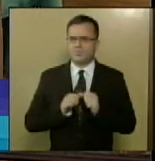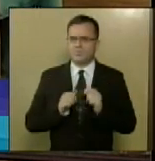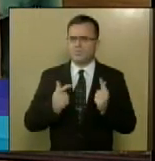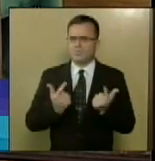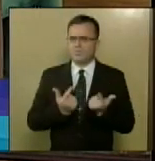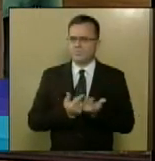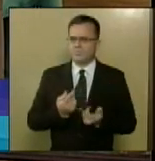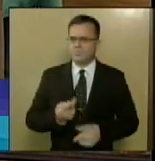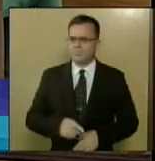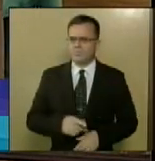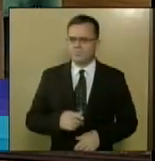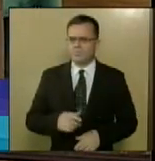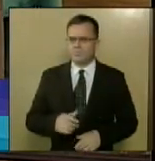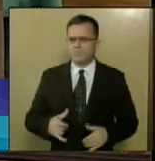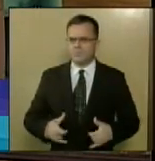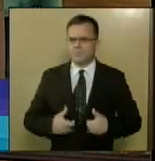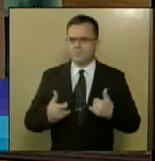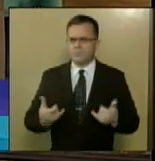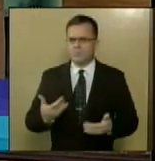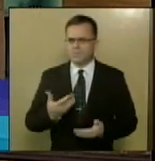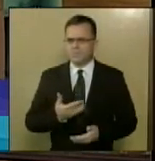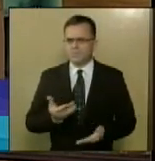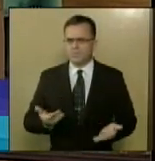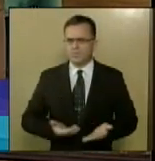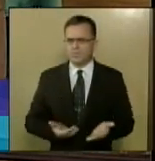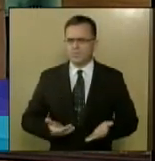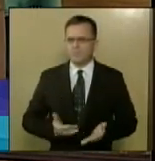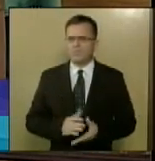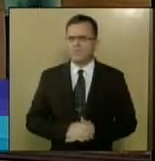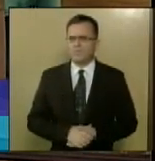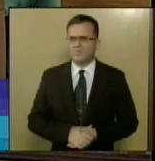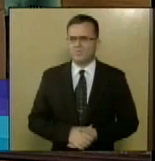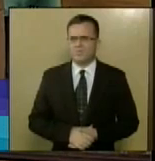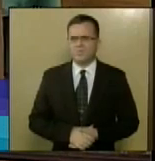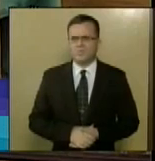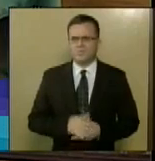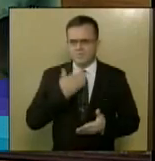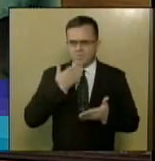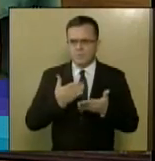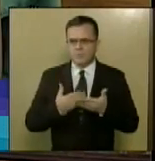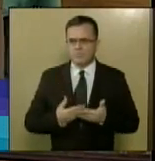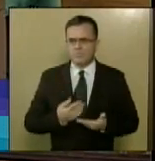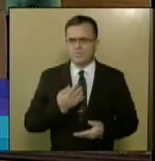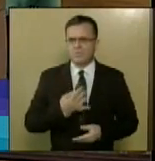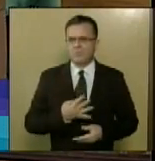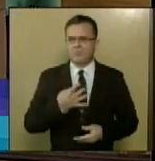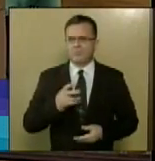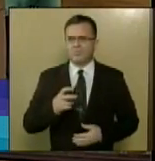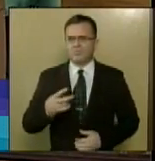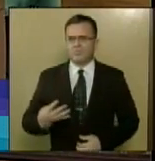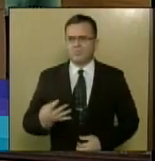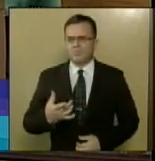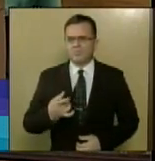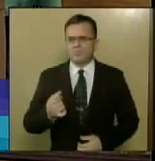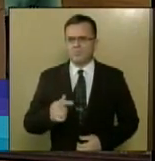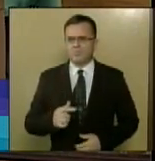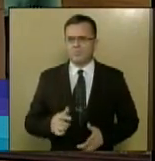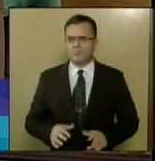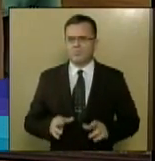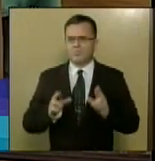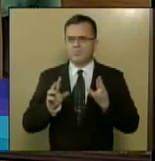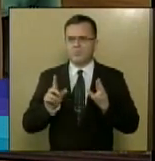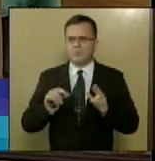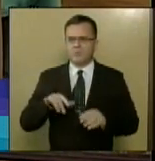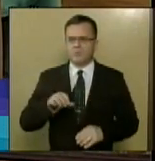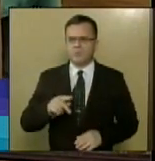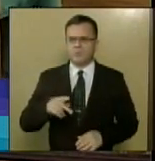pelo transcurso do seu aniversário no dia de hoje. Requerimento de número 454, de autoria do deputado Luciano Pimentel.